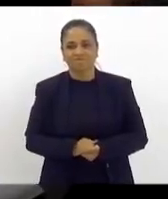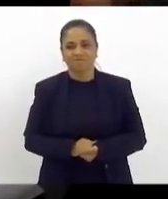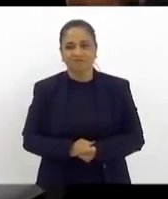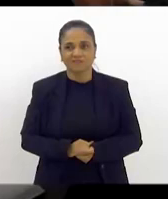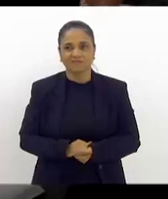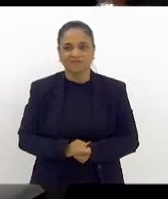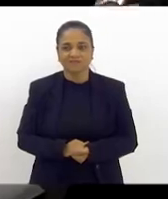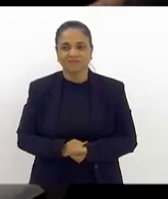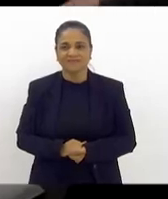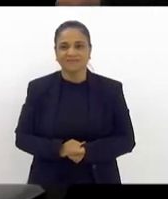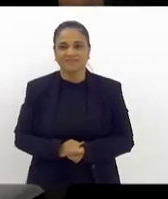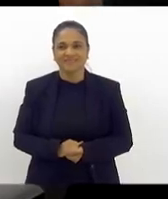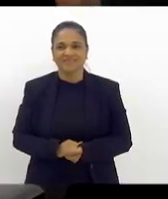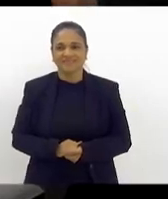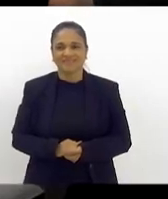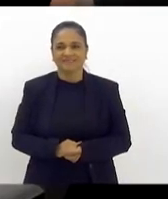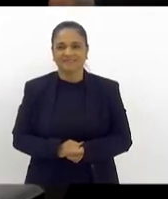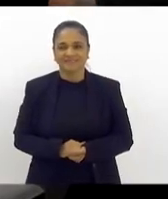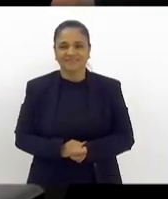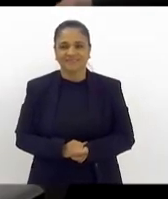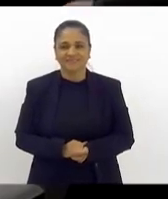ele quer like aí, ó.